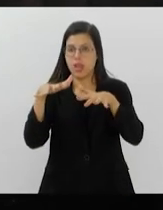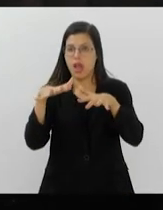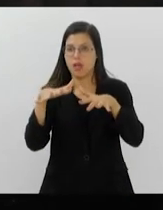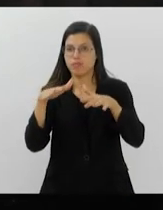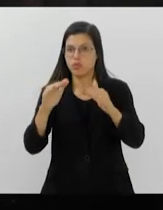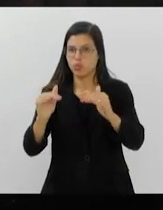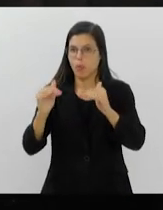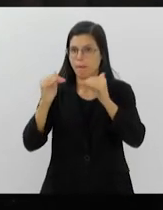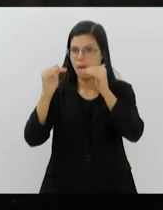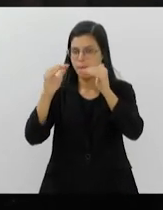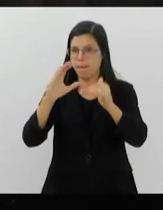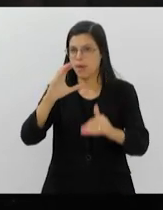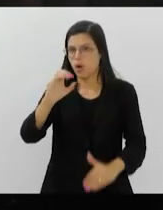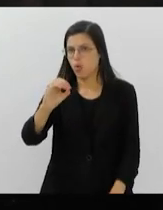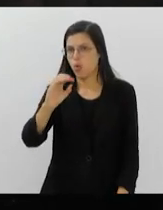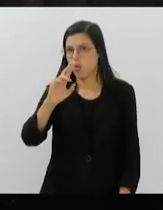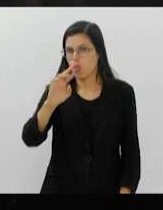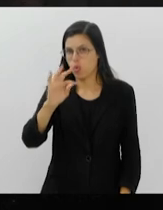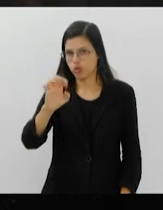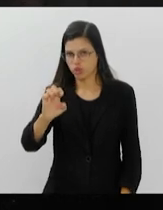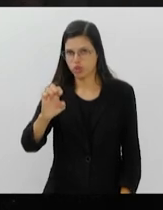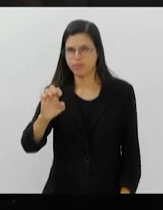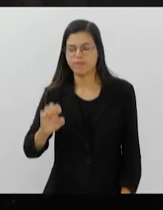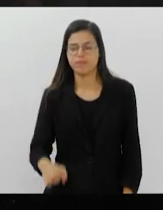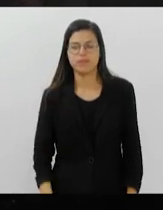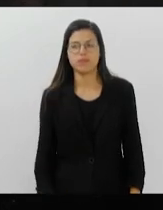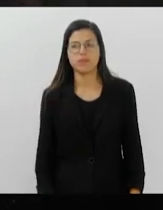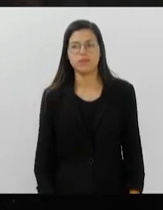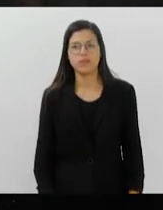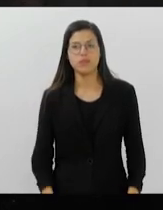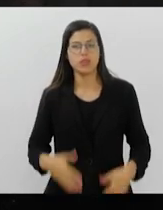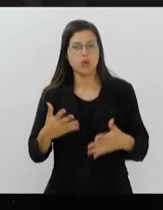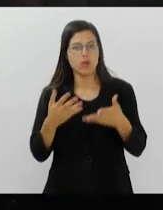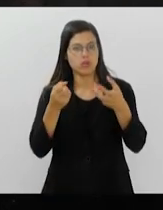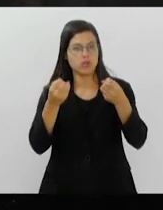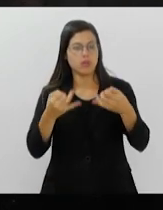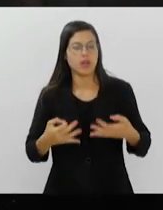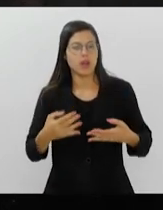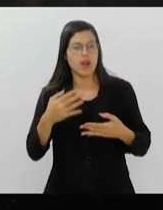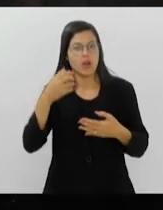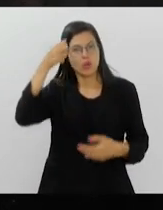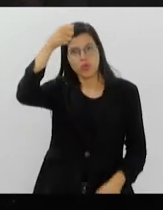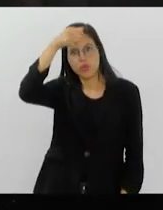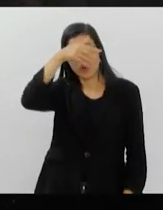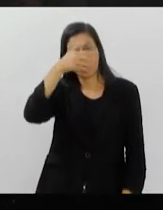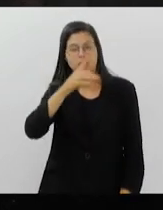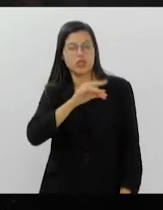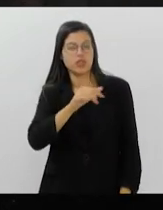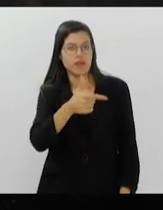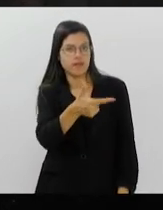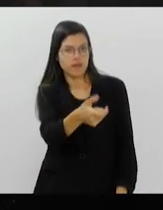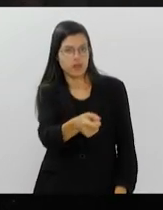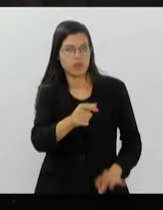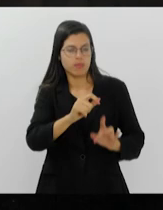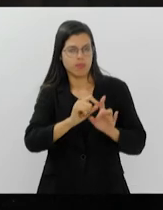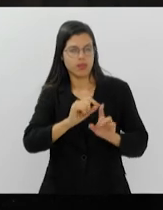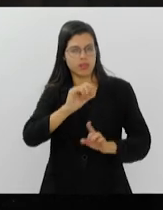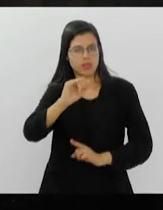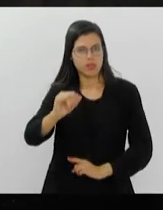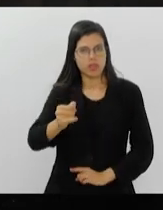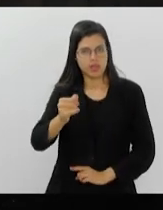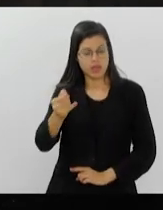Eu estou querendo dizer com isso que o Trump, em 20 de janeiro, quando tomar